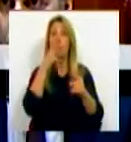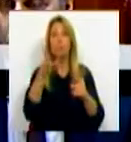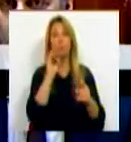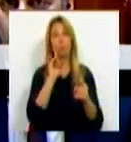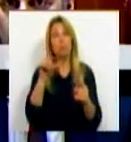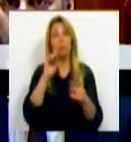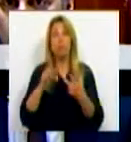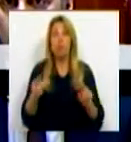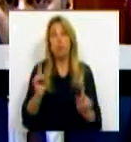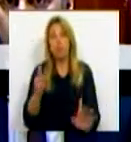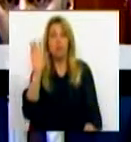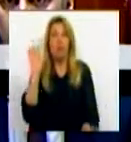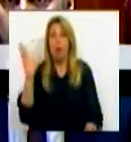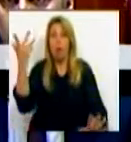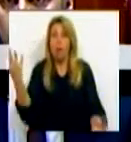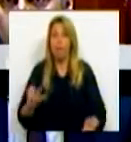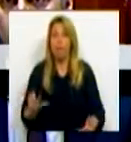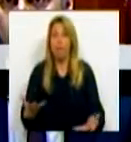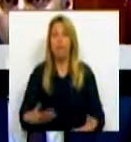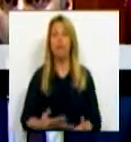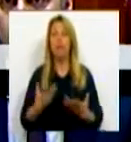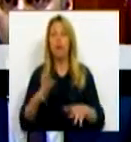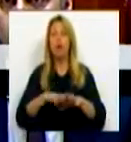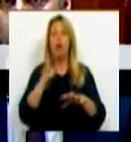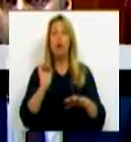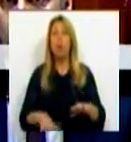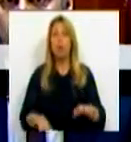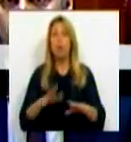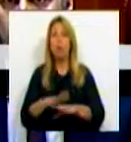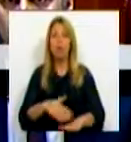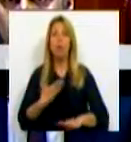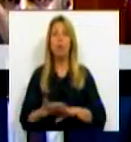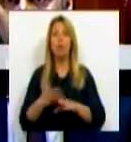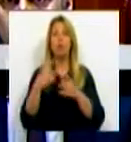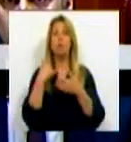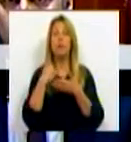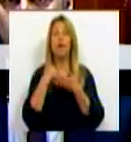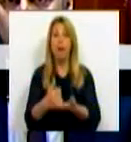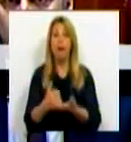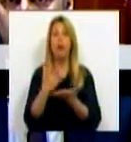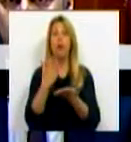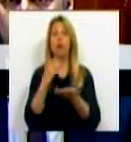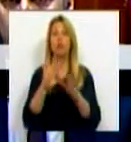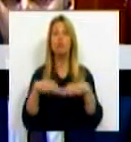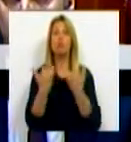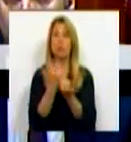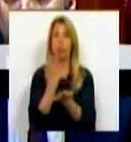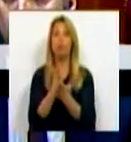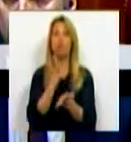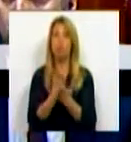para que isso aconteça. Por outro lado, relativamente ao reforço da ação social escolar, dizer-lhe que é efetivamente uma